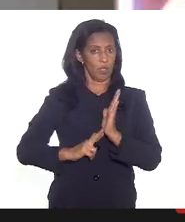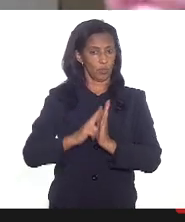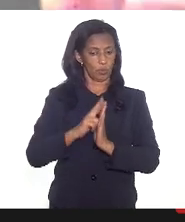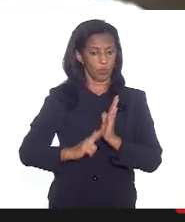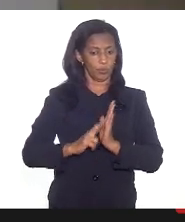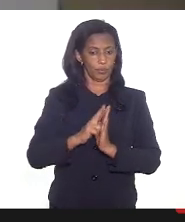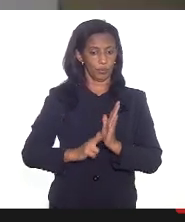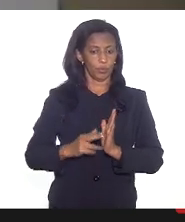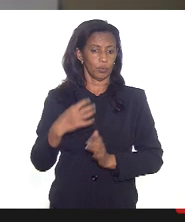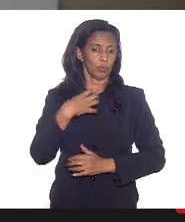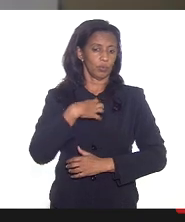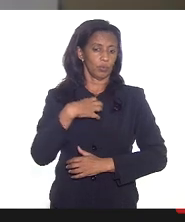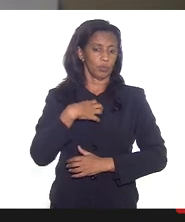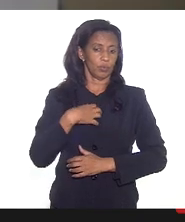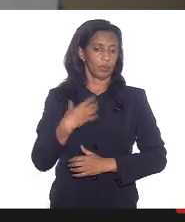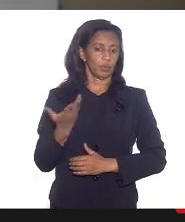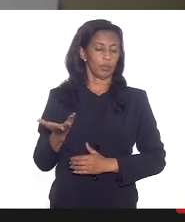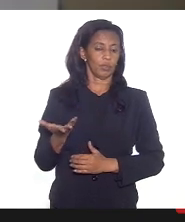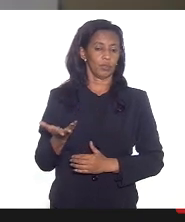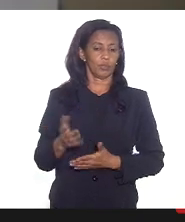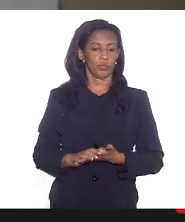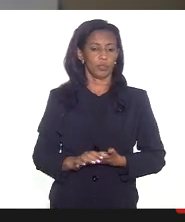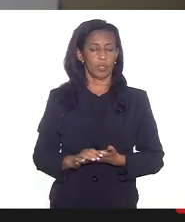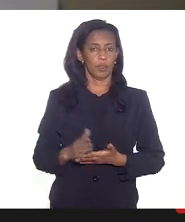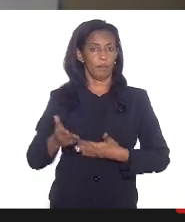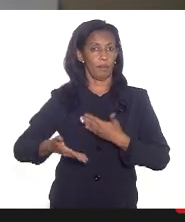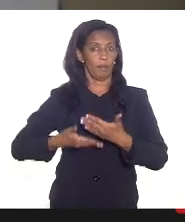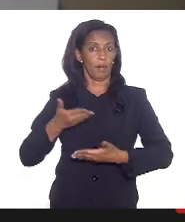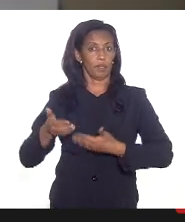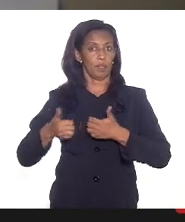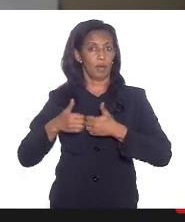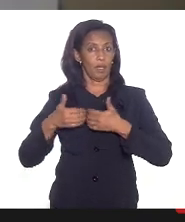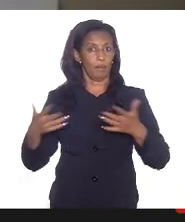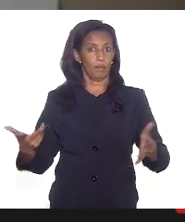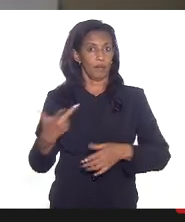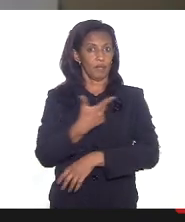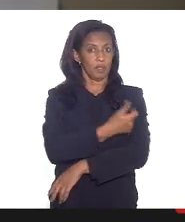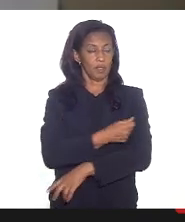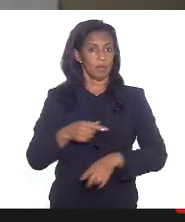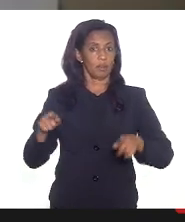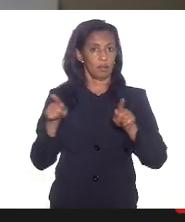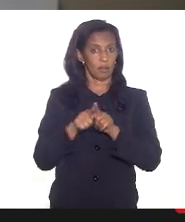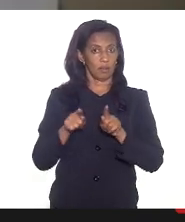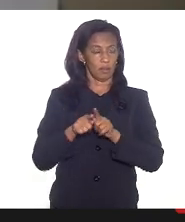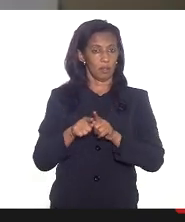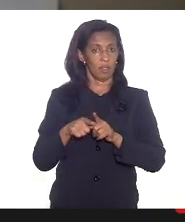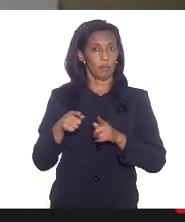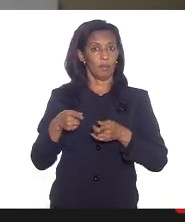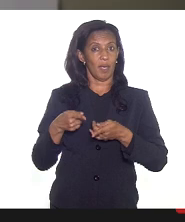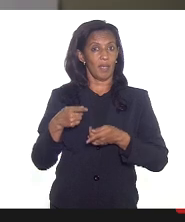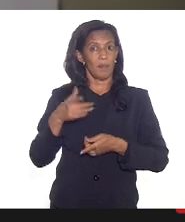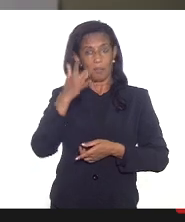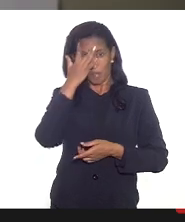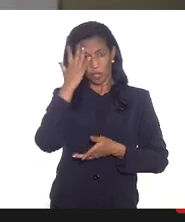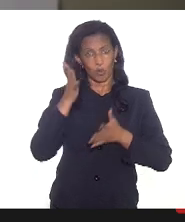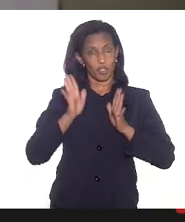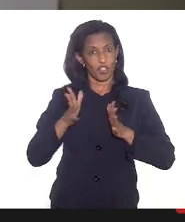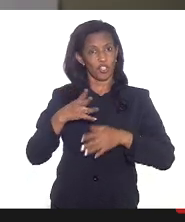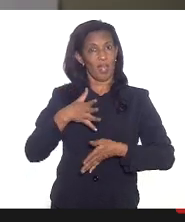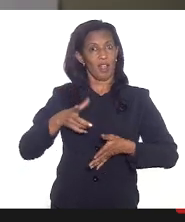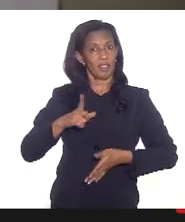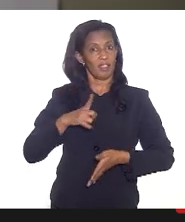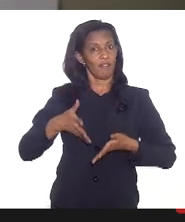no sentido de que passaram a abrir a vacinação também para as puérperas sem comorbidade